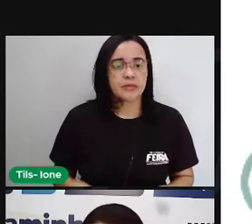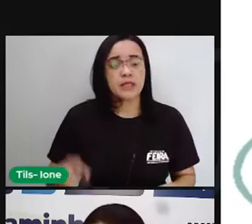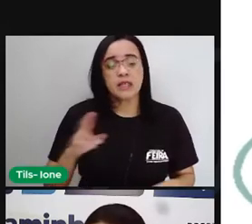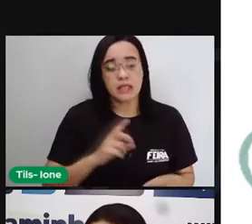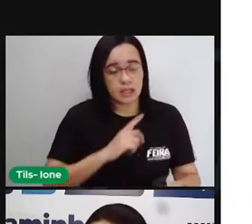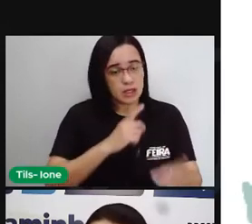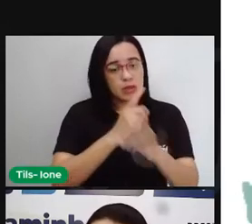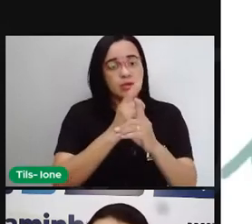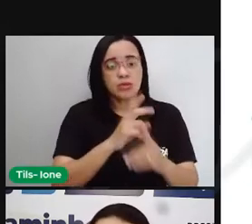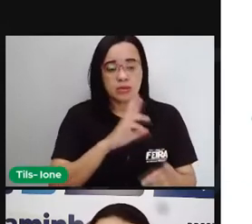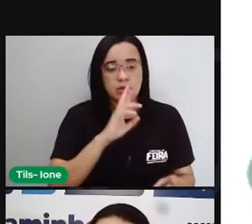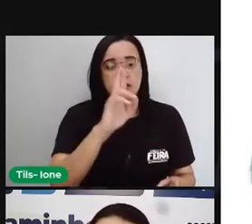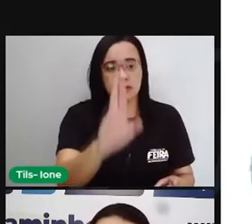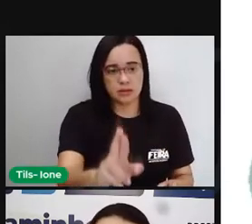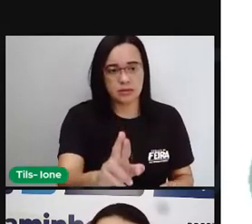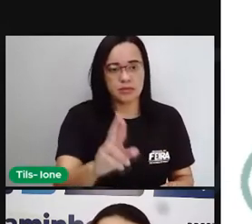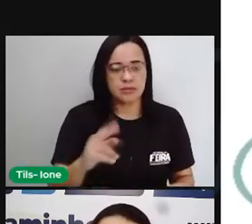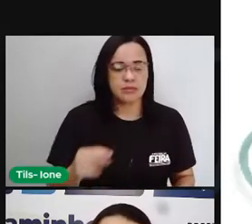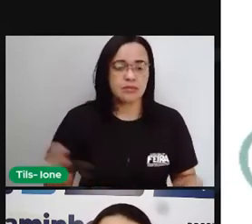a resposta.